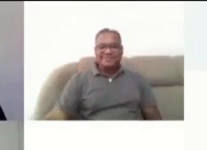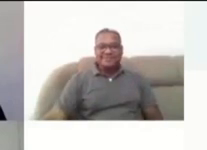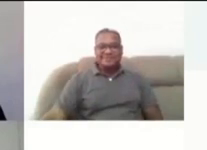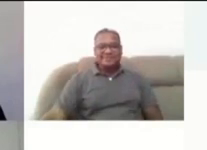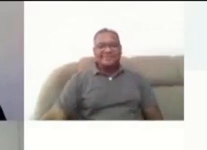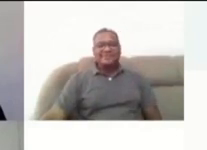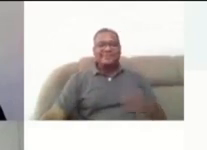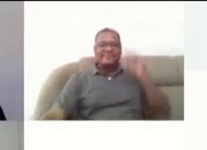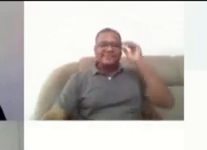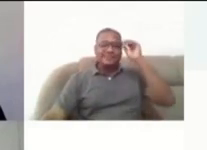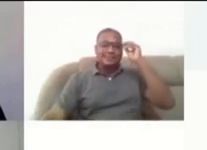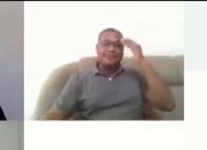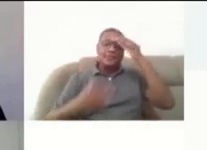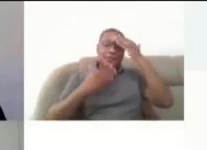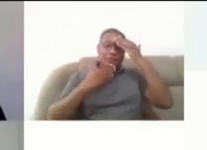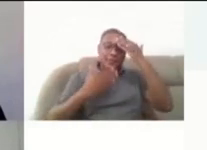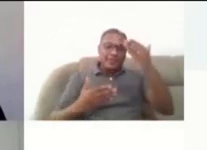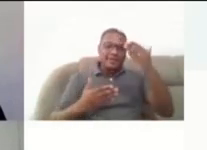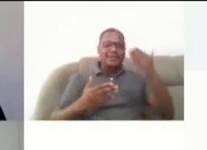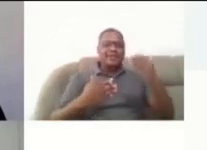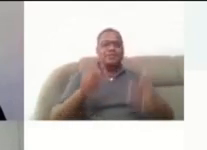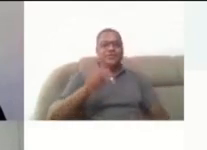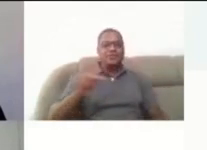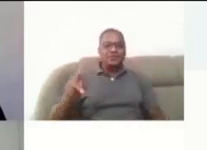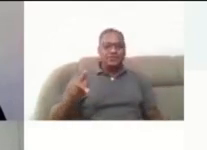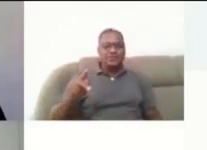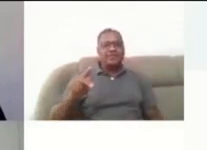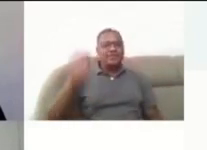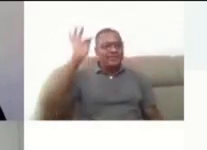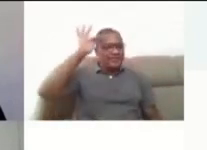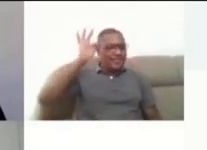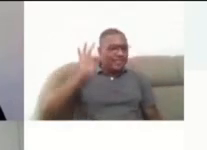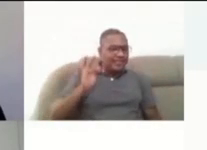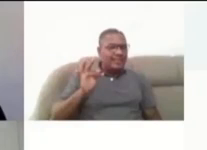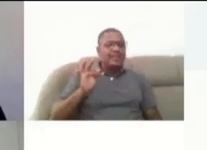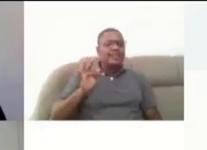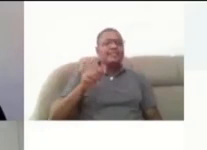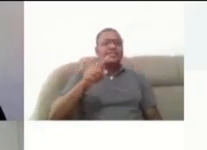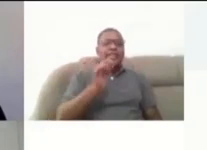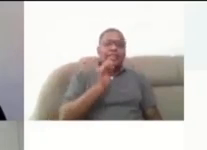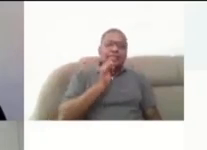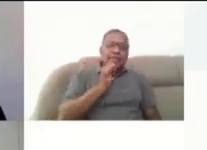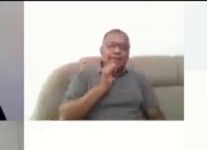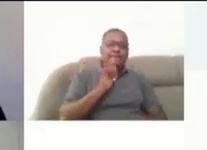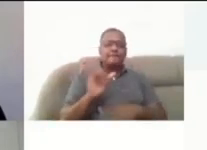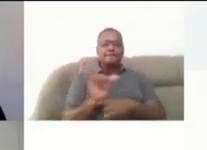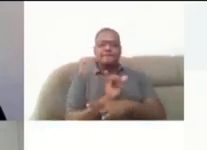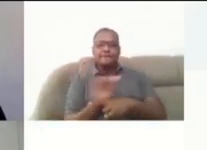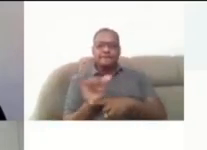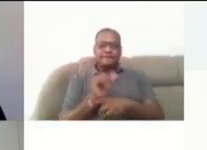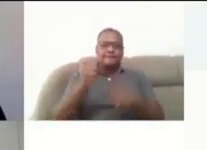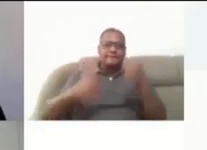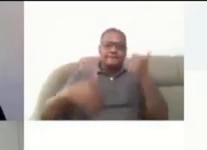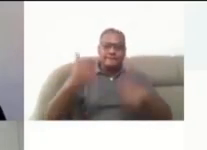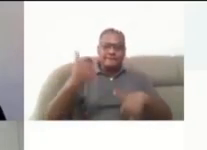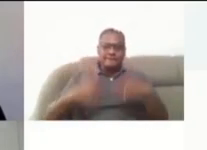Muito obrigada, professora Fernanda, pelas contribuições, pelos exemplos de estratégias que foram riquíssimos.